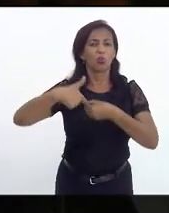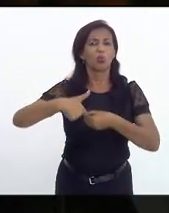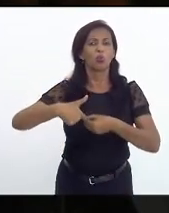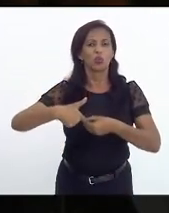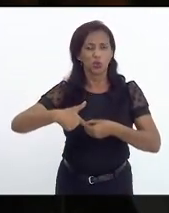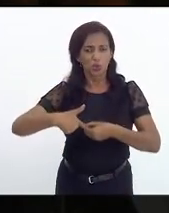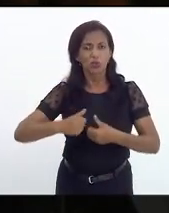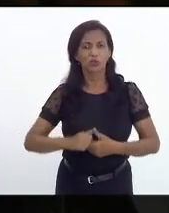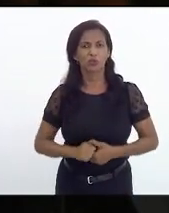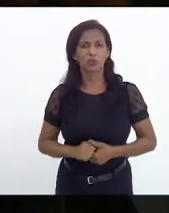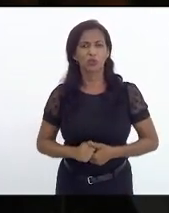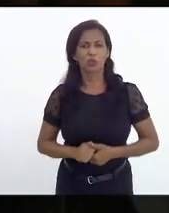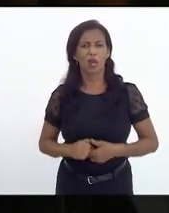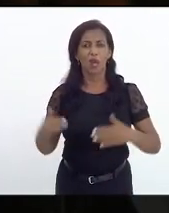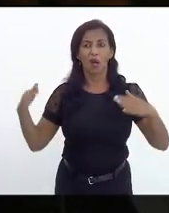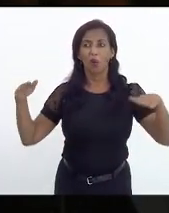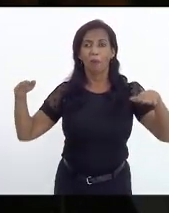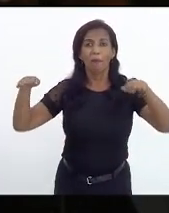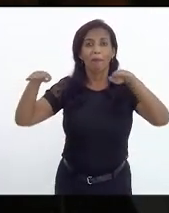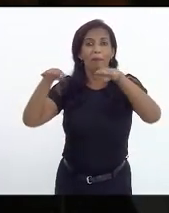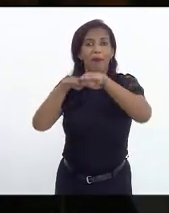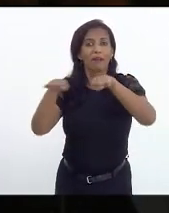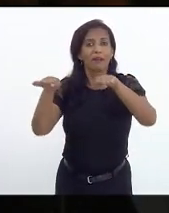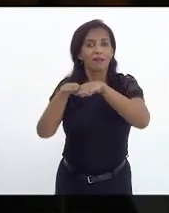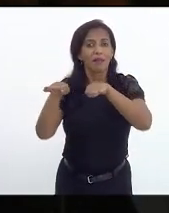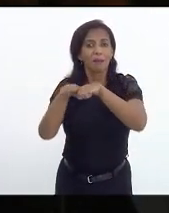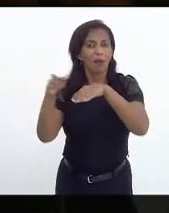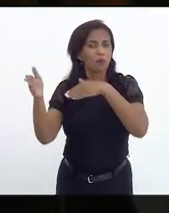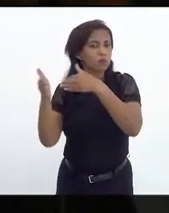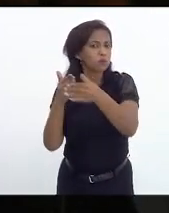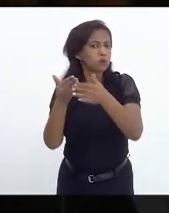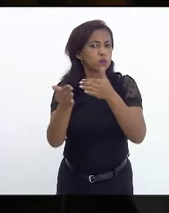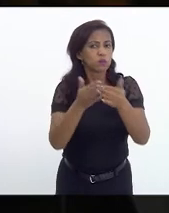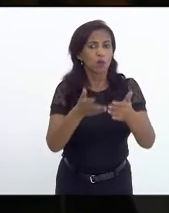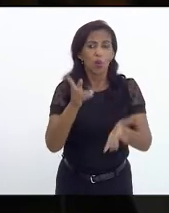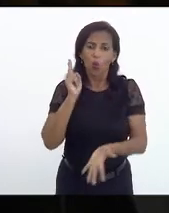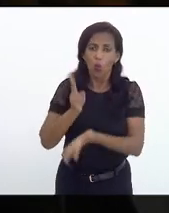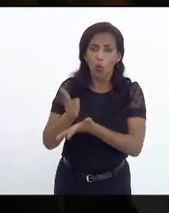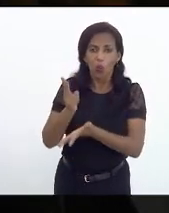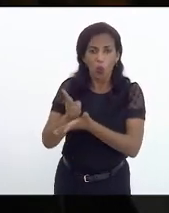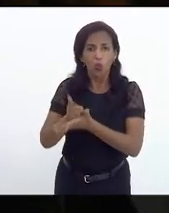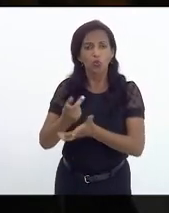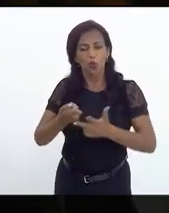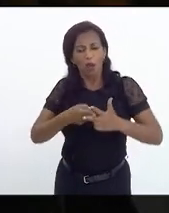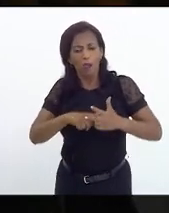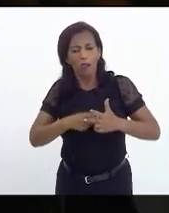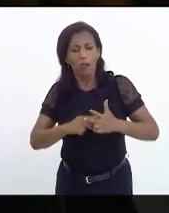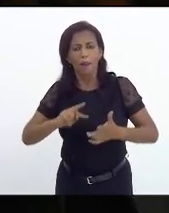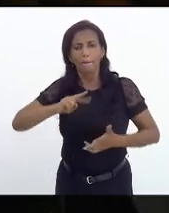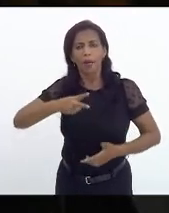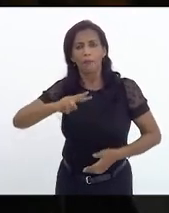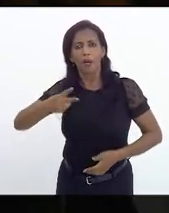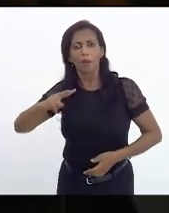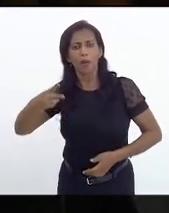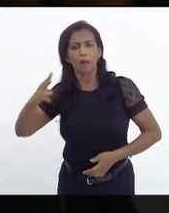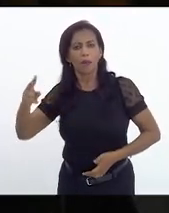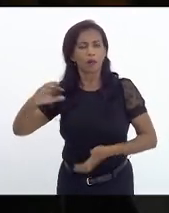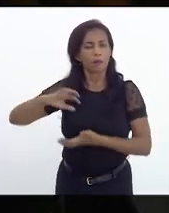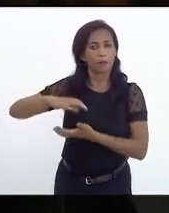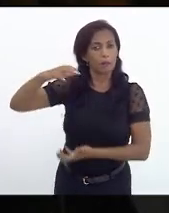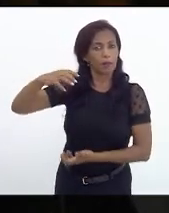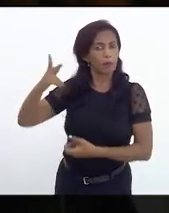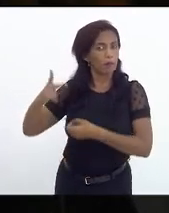ao patamar que for para concluir continuar reajustando pelo barril de